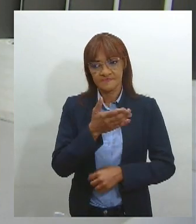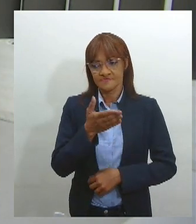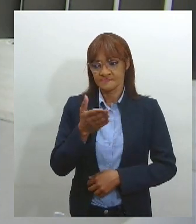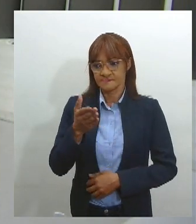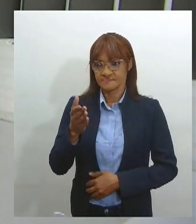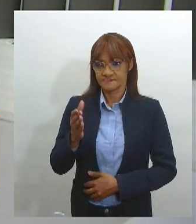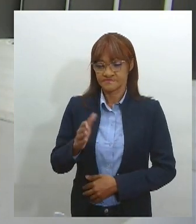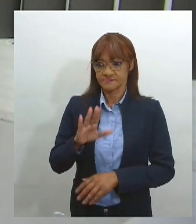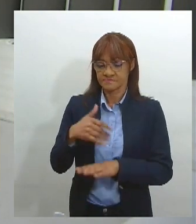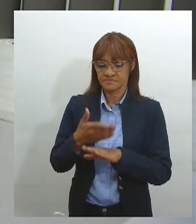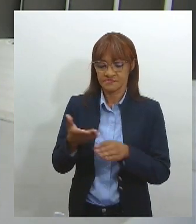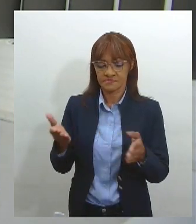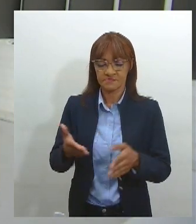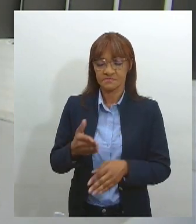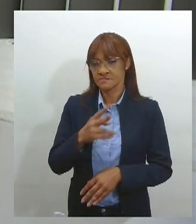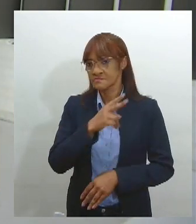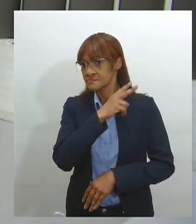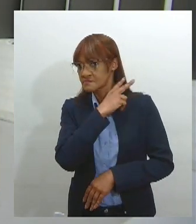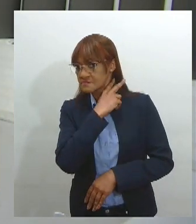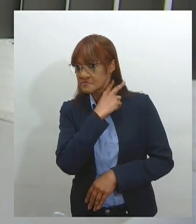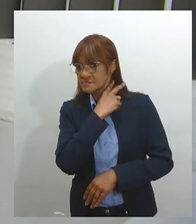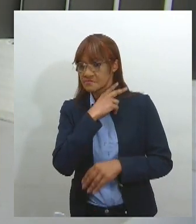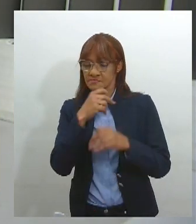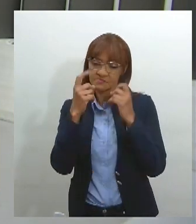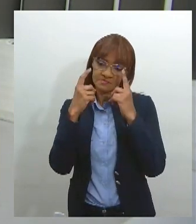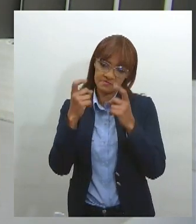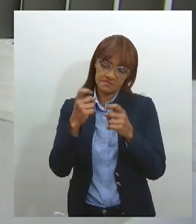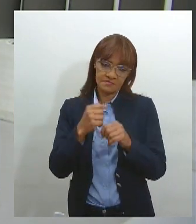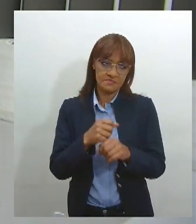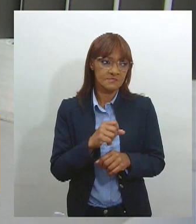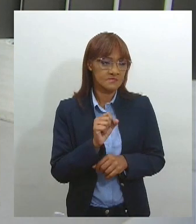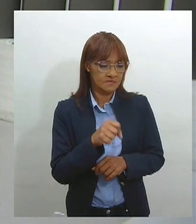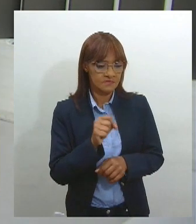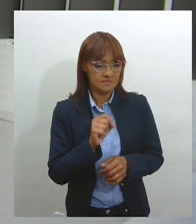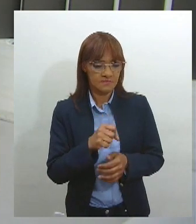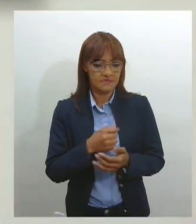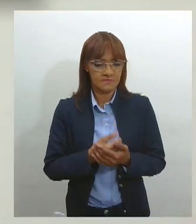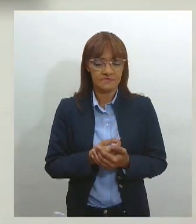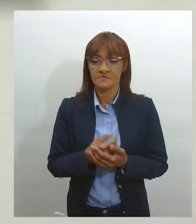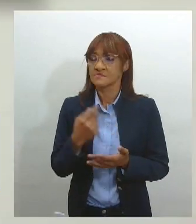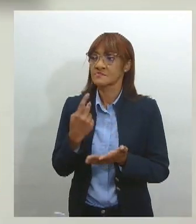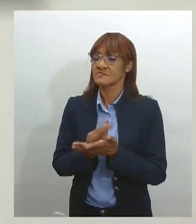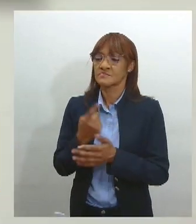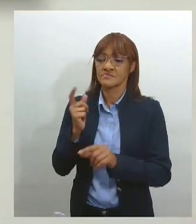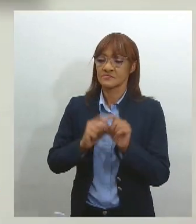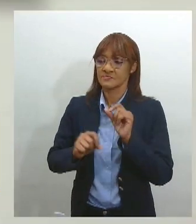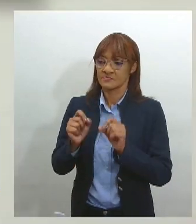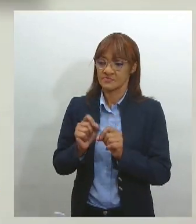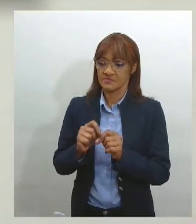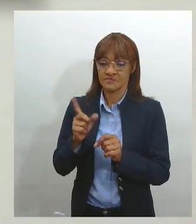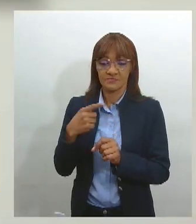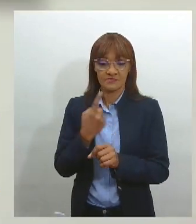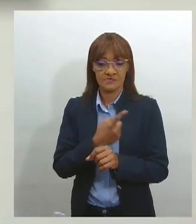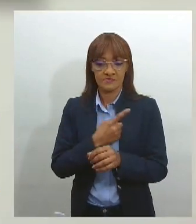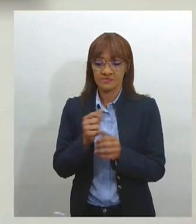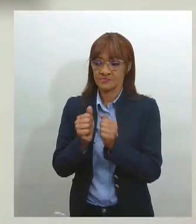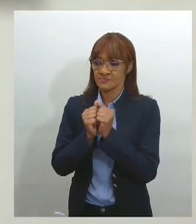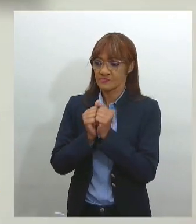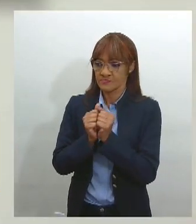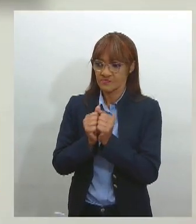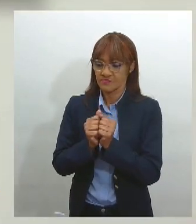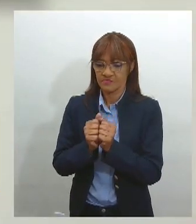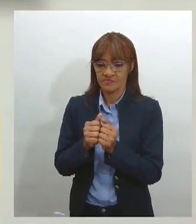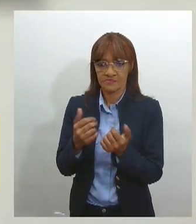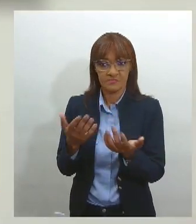violência, Amanda? Exatamente, Marcos. O que acontece? A gente tem que trabalhar em conjunto, né? Não adianta a